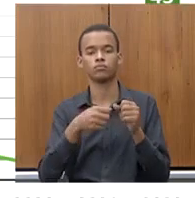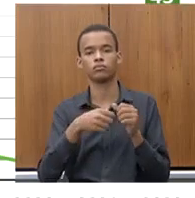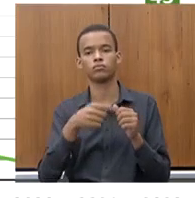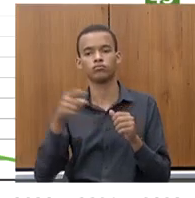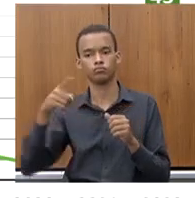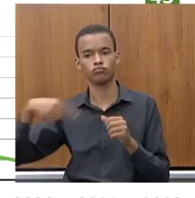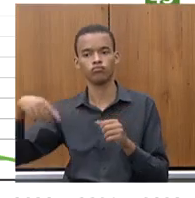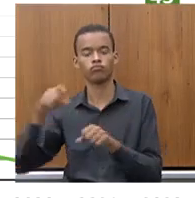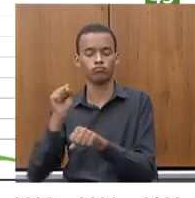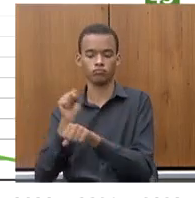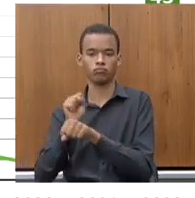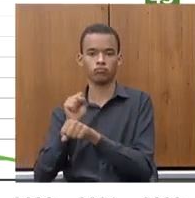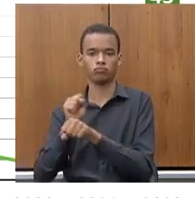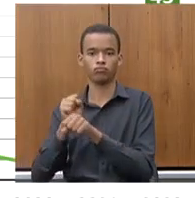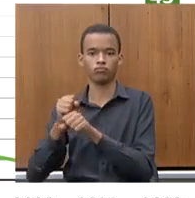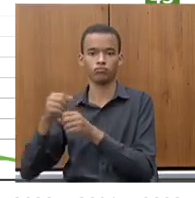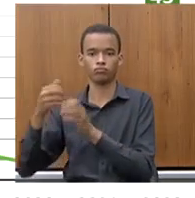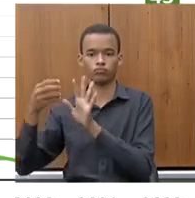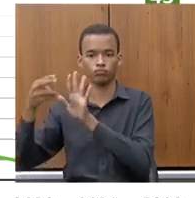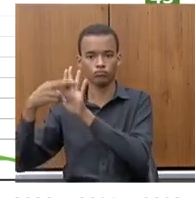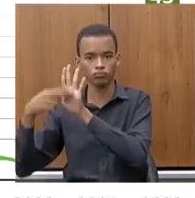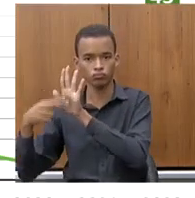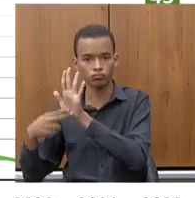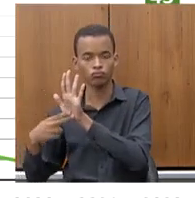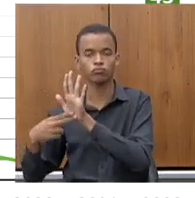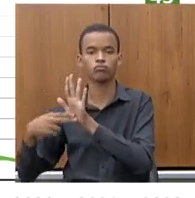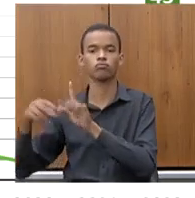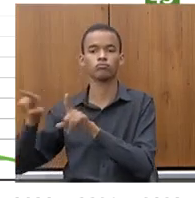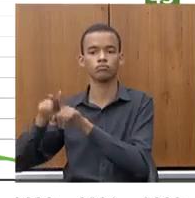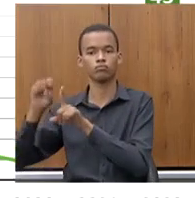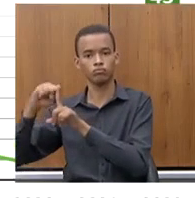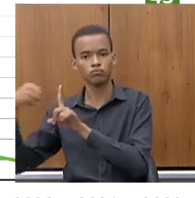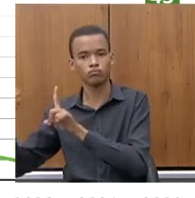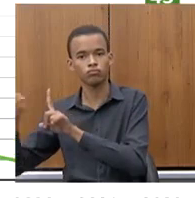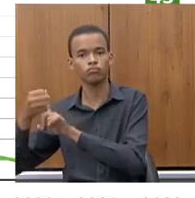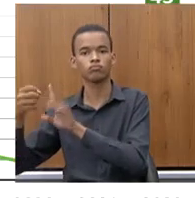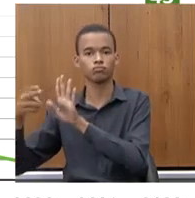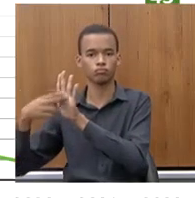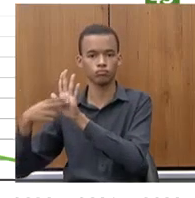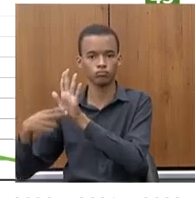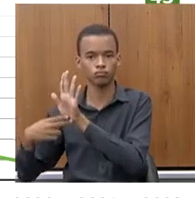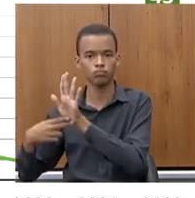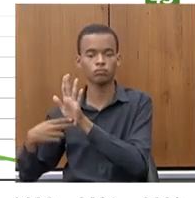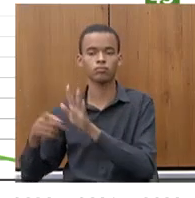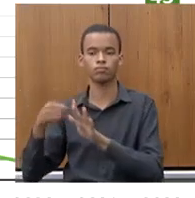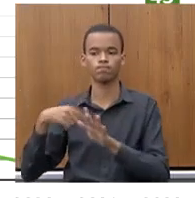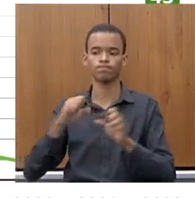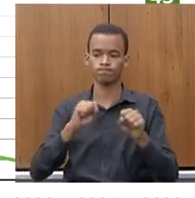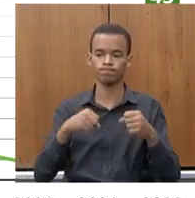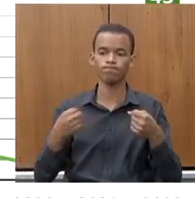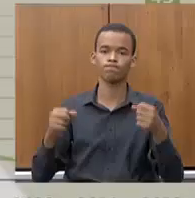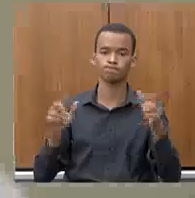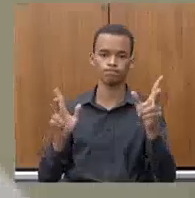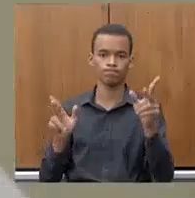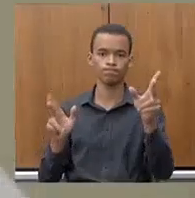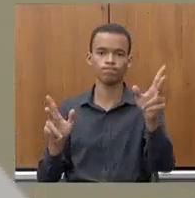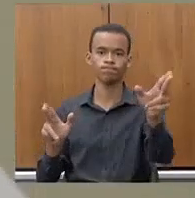expectativas e as necessidades do cidadão, do CPF e dos investidores também.